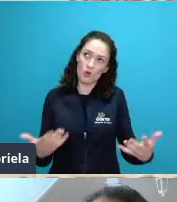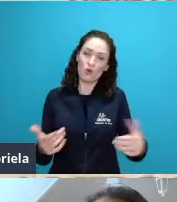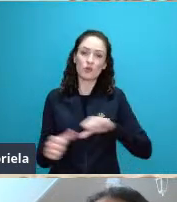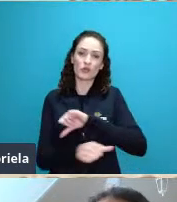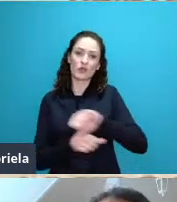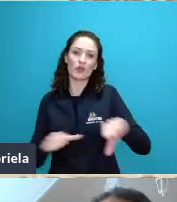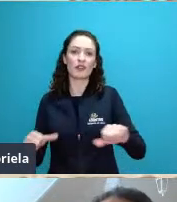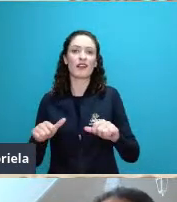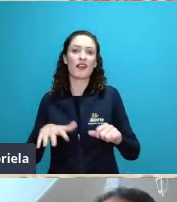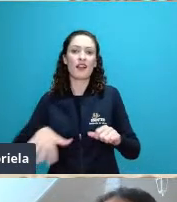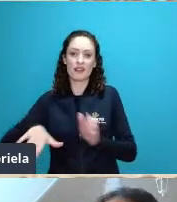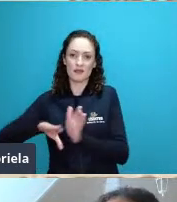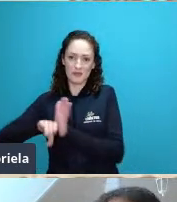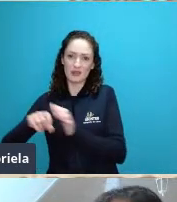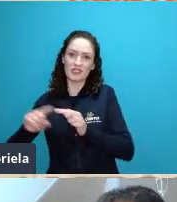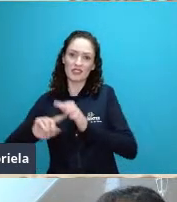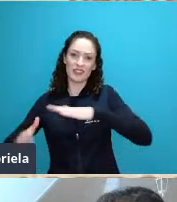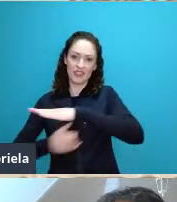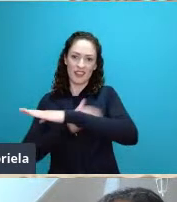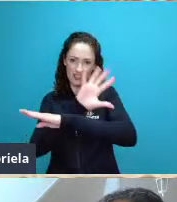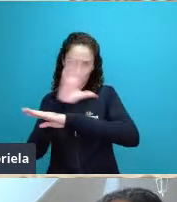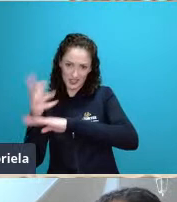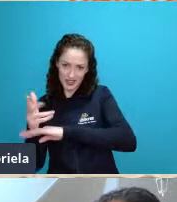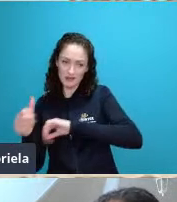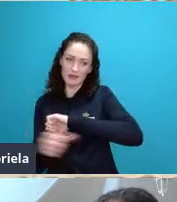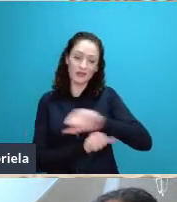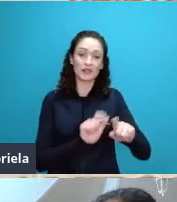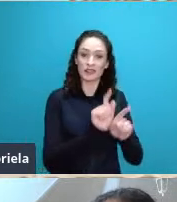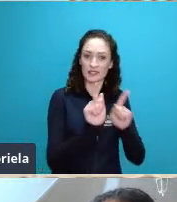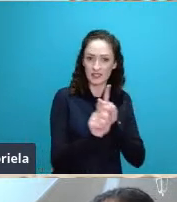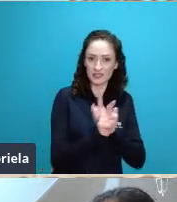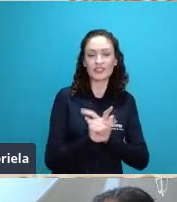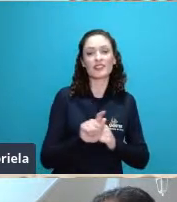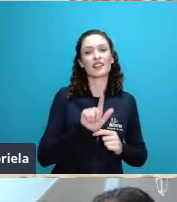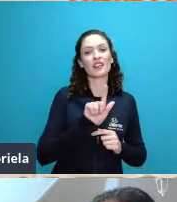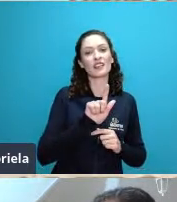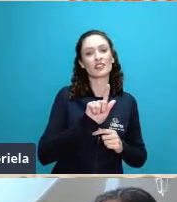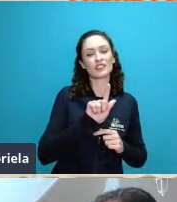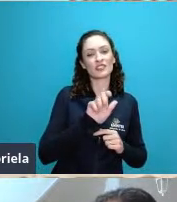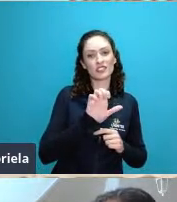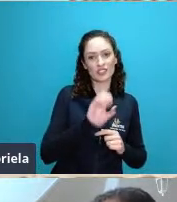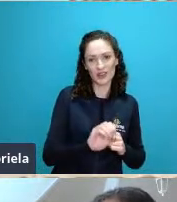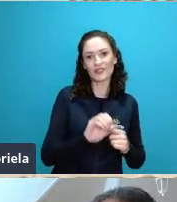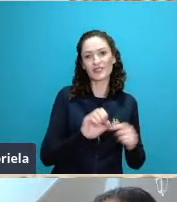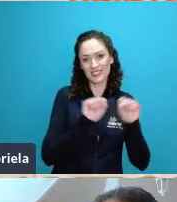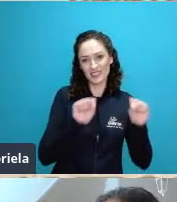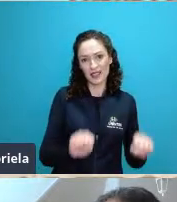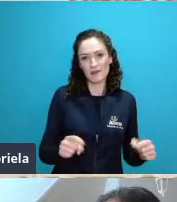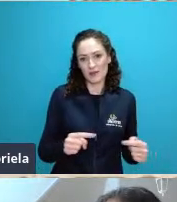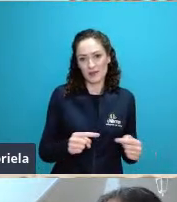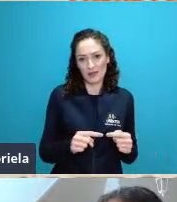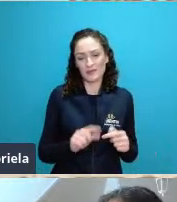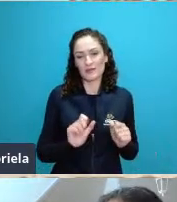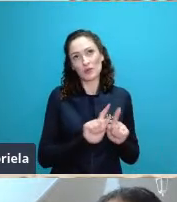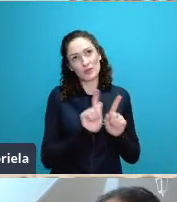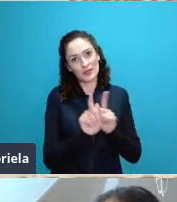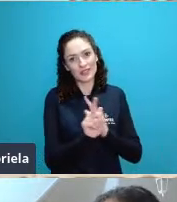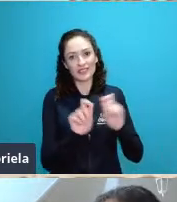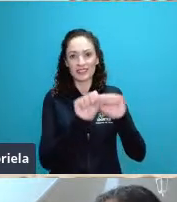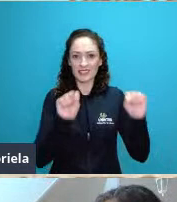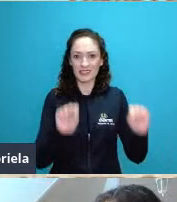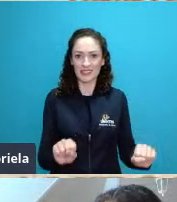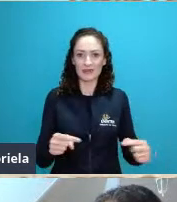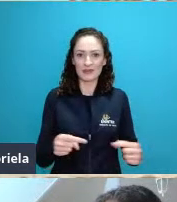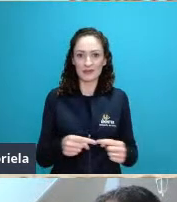ecossistema então a teoria geral dos sistemas influenciou fortemente o